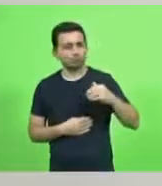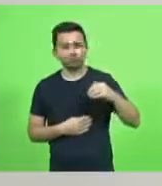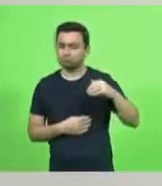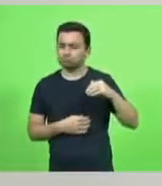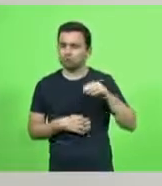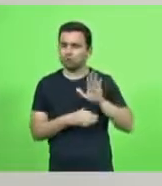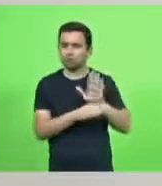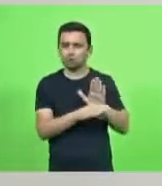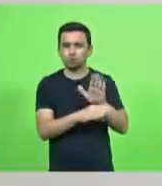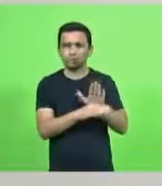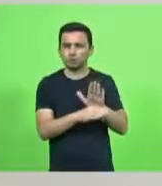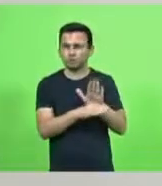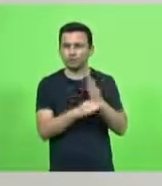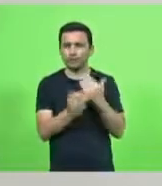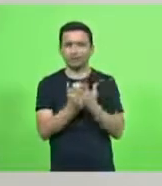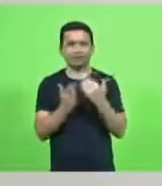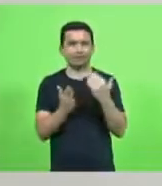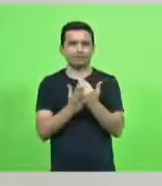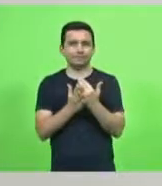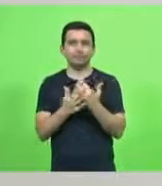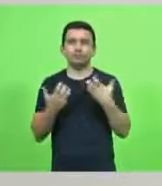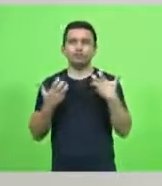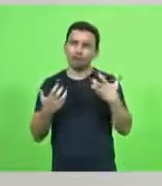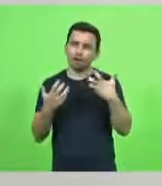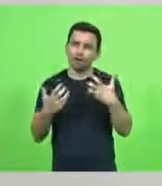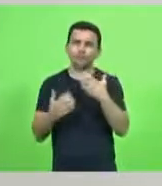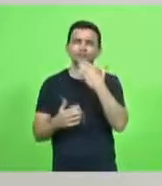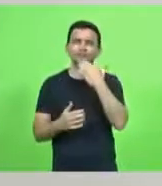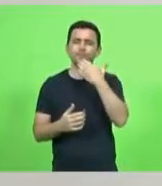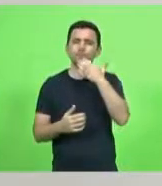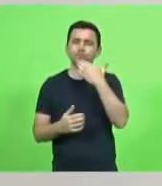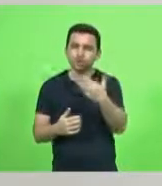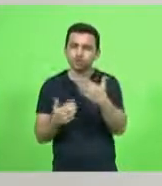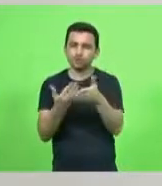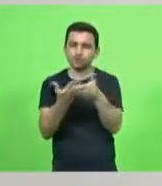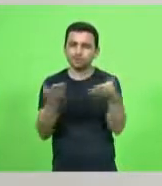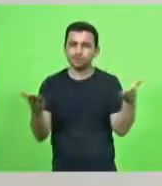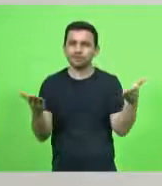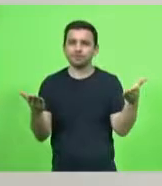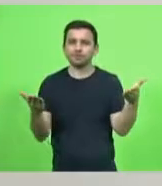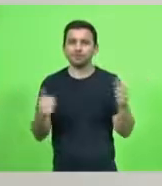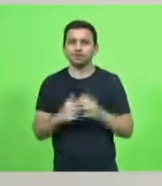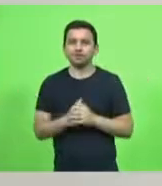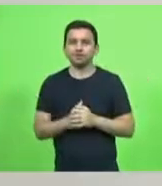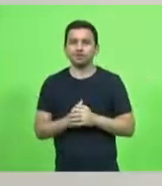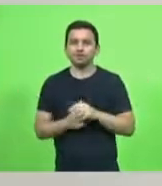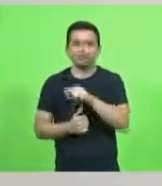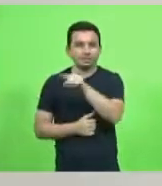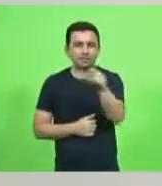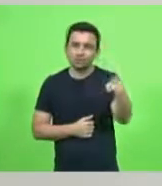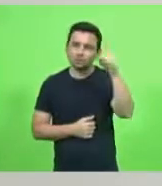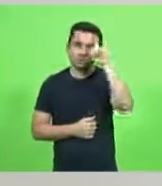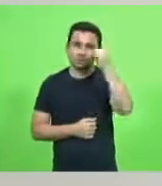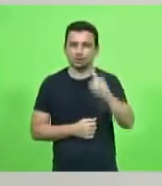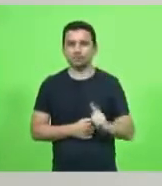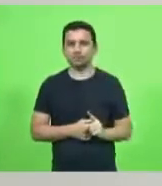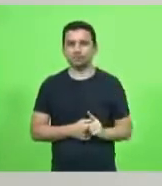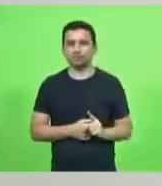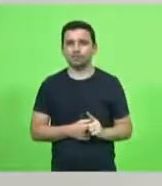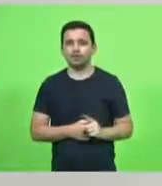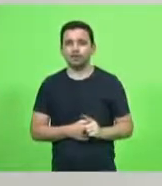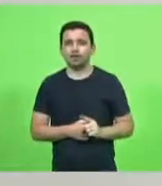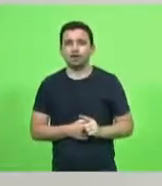aqui fazer um apelo vocês não imaginam as